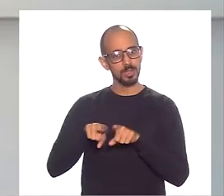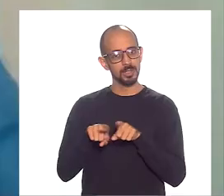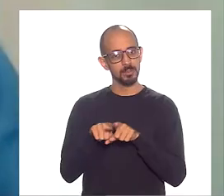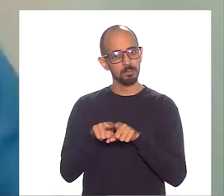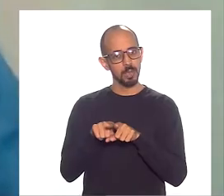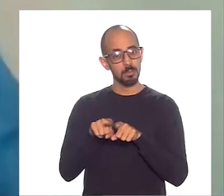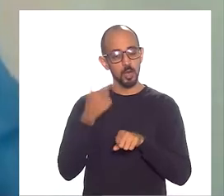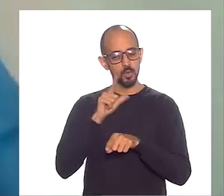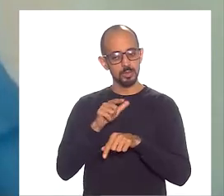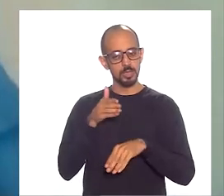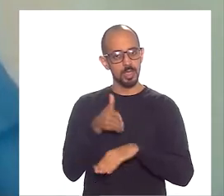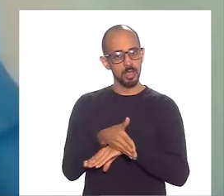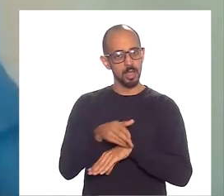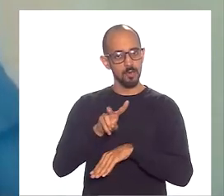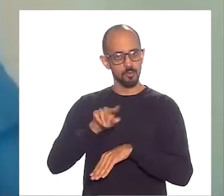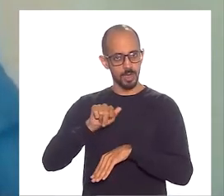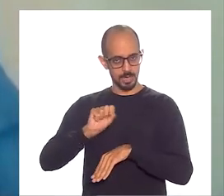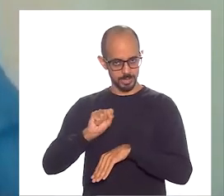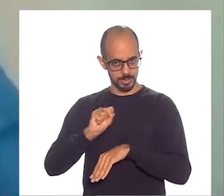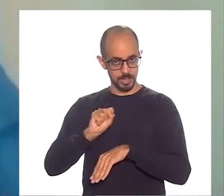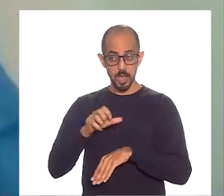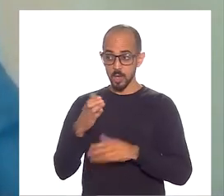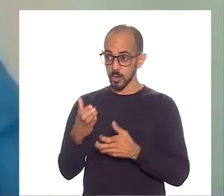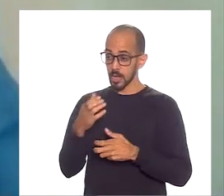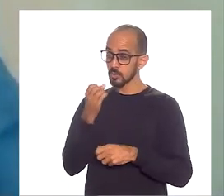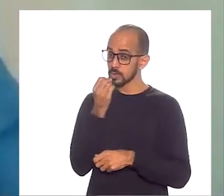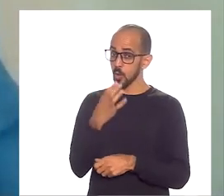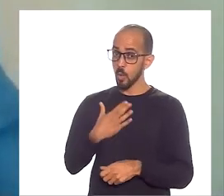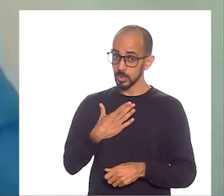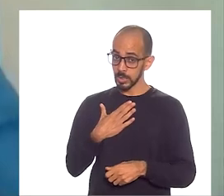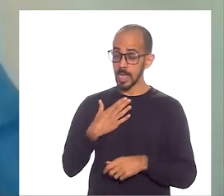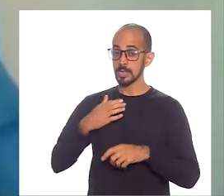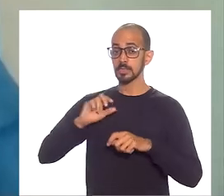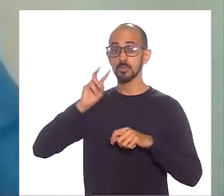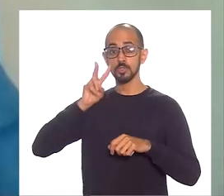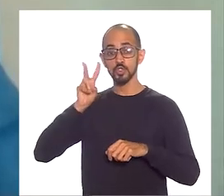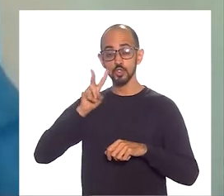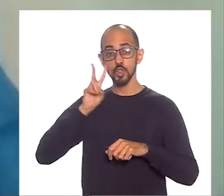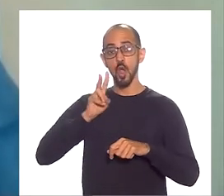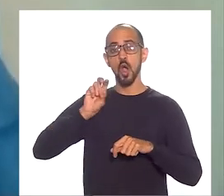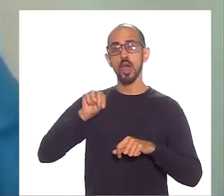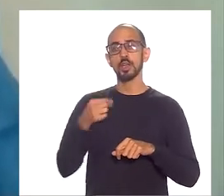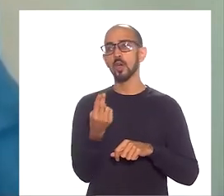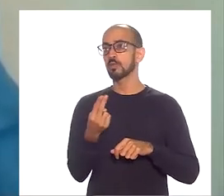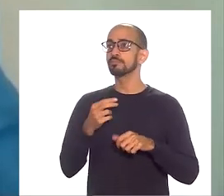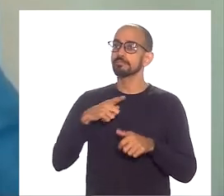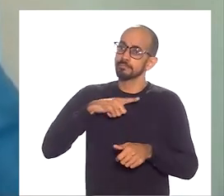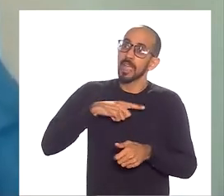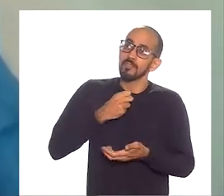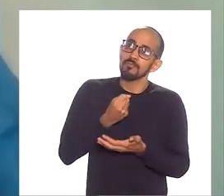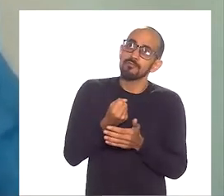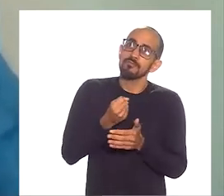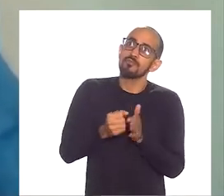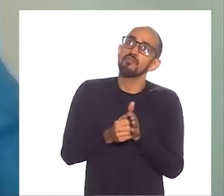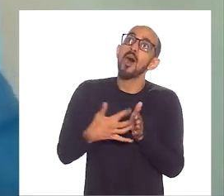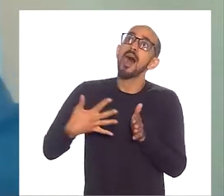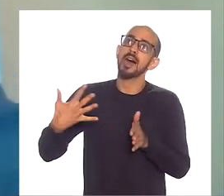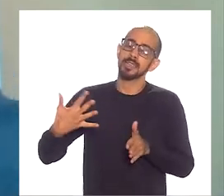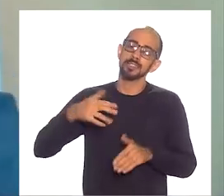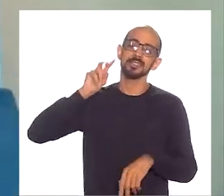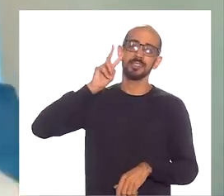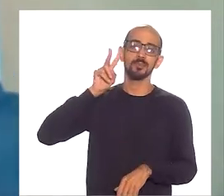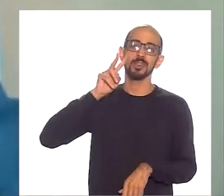poder concorrer a essas vagas. Eu queria que você contasse alguma história, ou algumas histórias, devem ter várias aí na sua